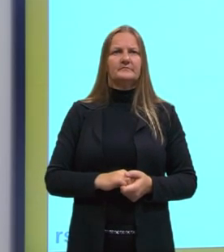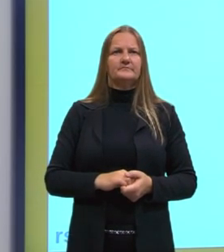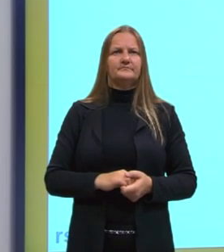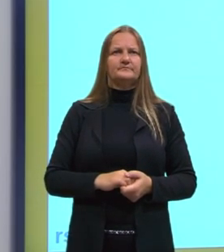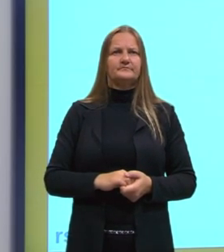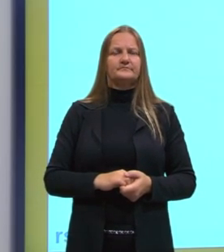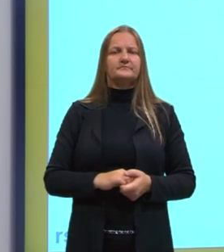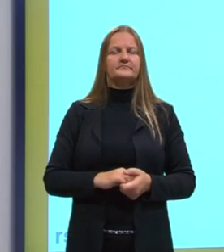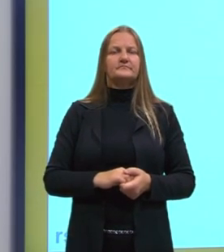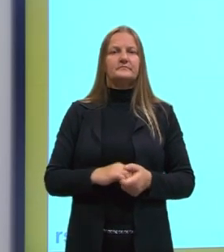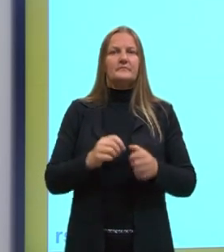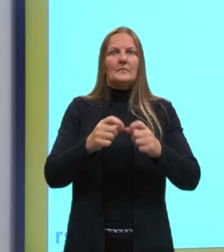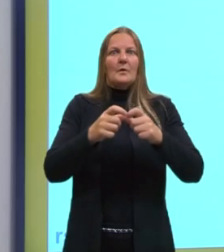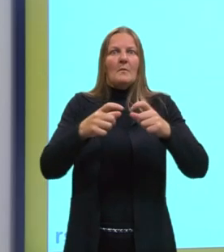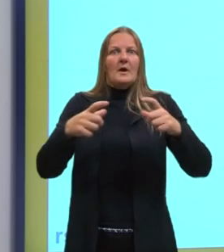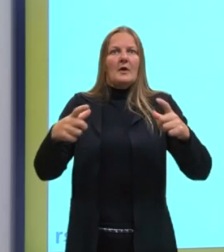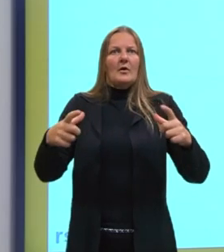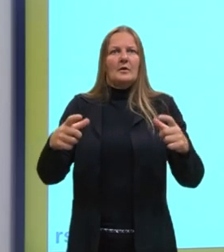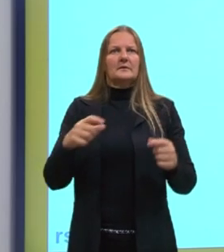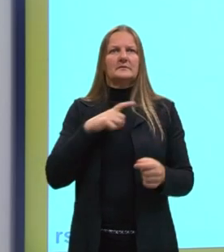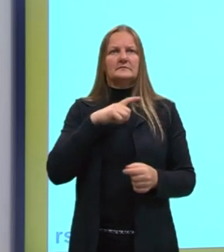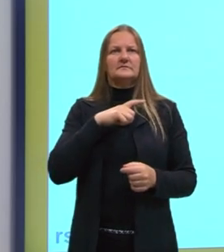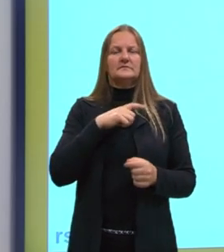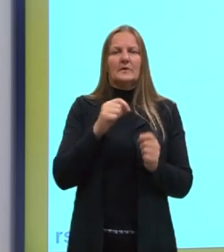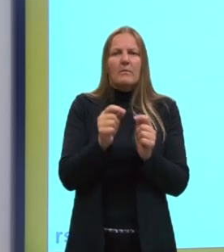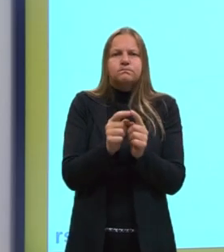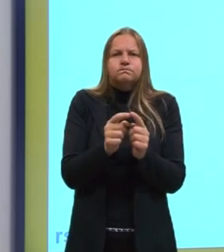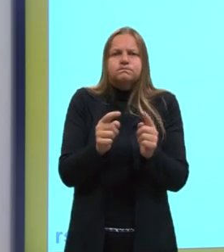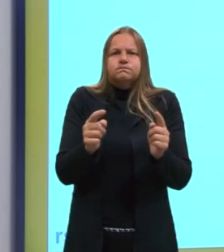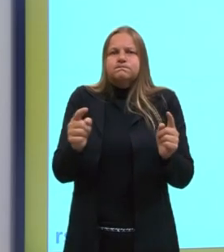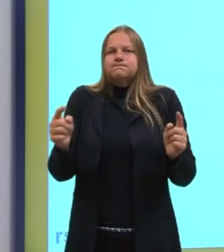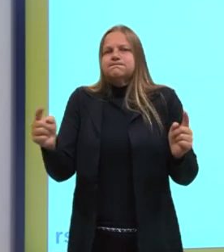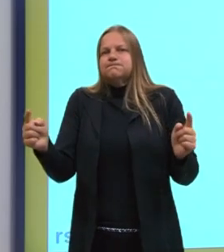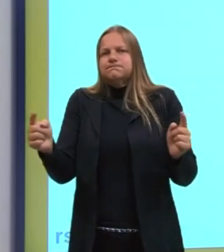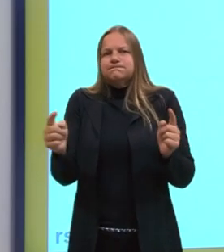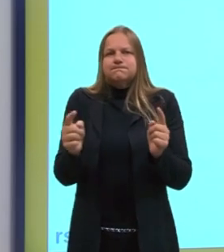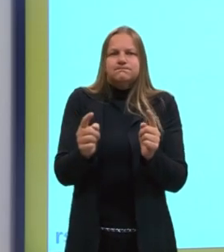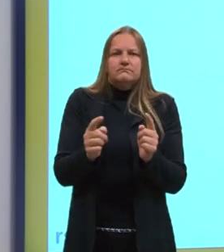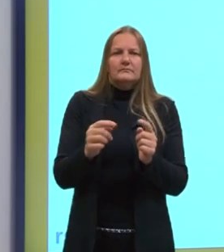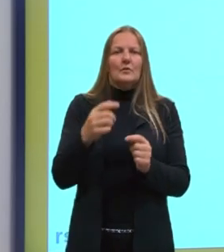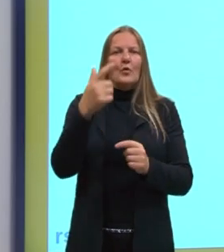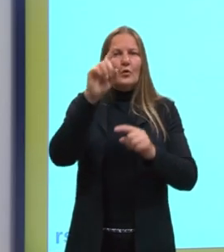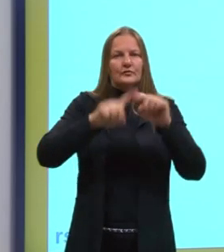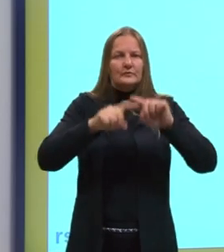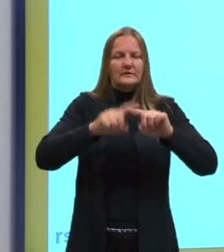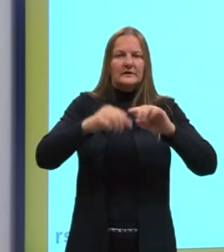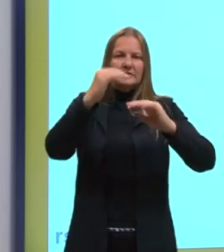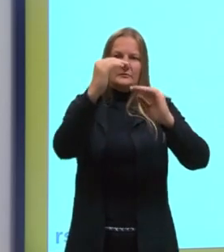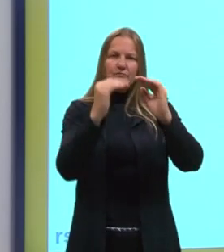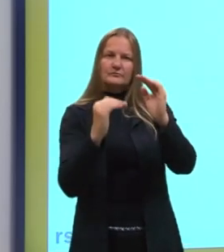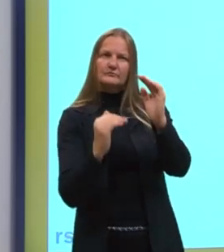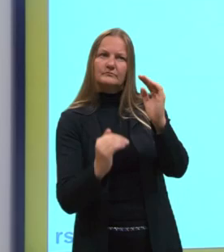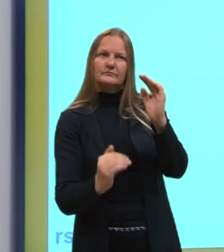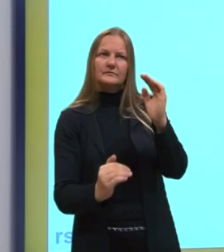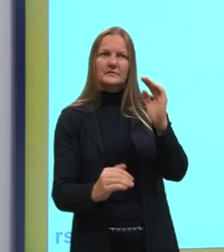É o coeficiente maior, quer dizer, então, que ele se dilata muito mais do que esses outros materiais aqui embaixo.